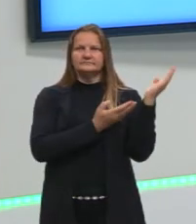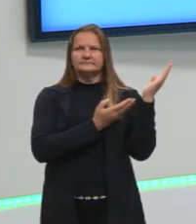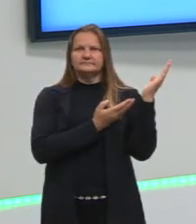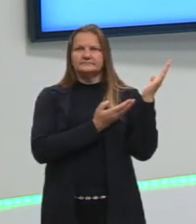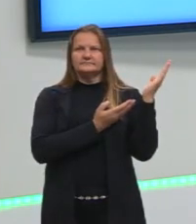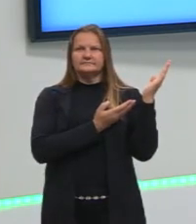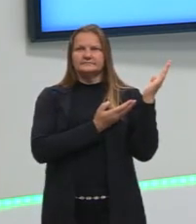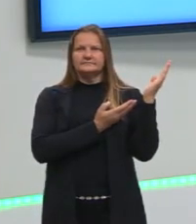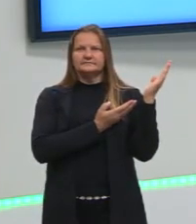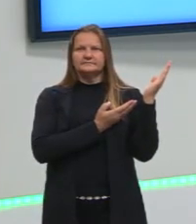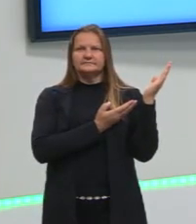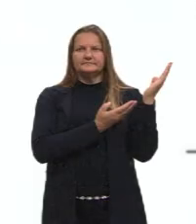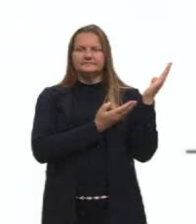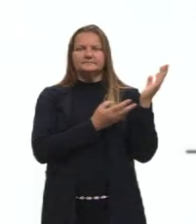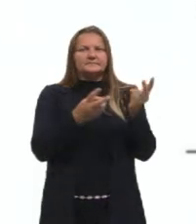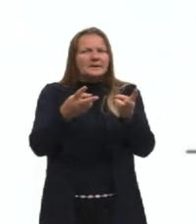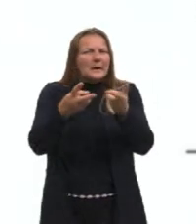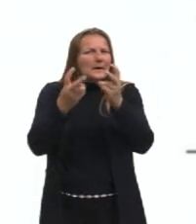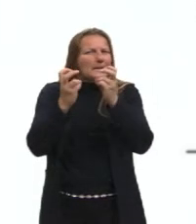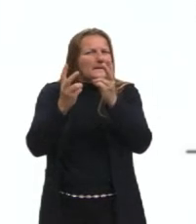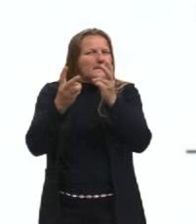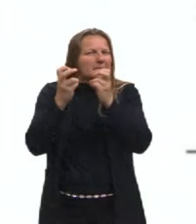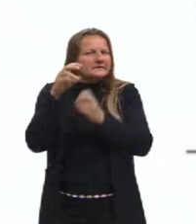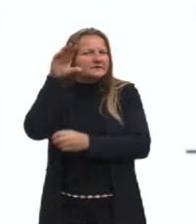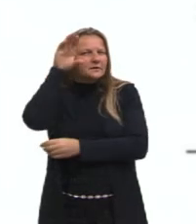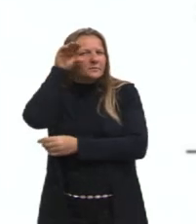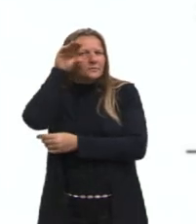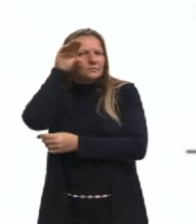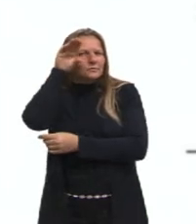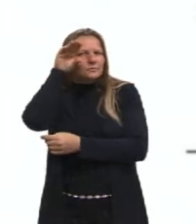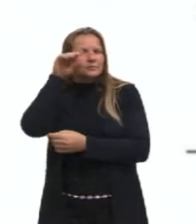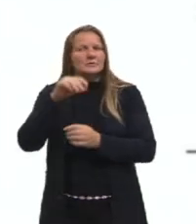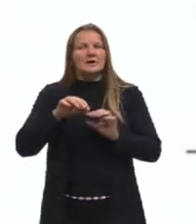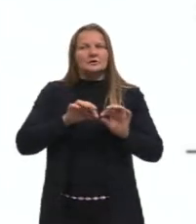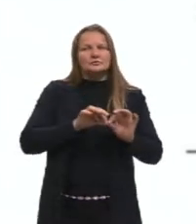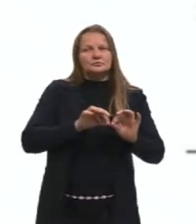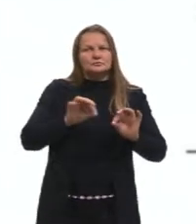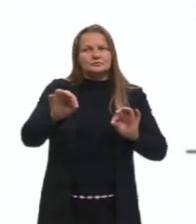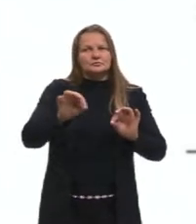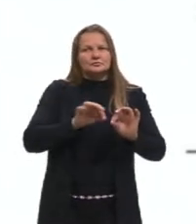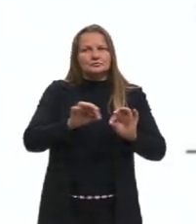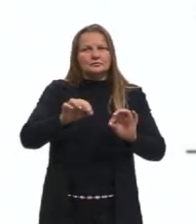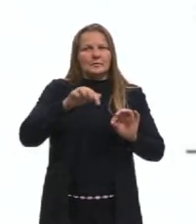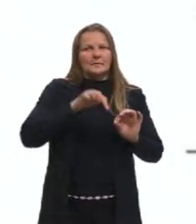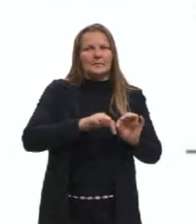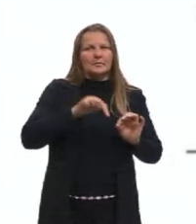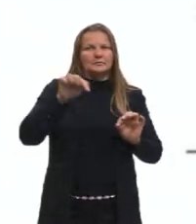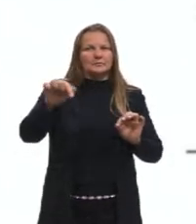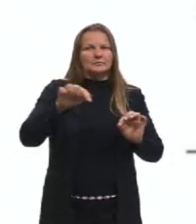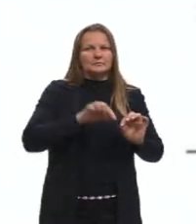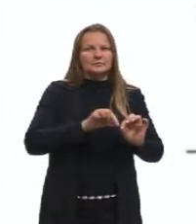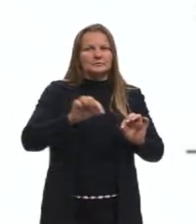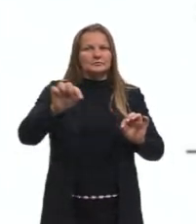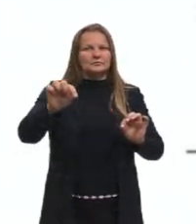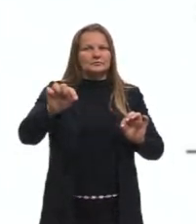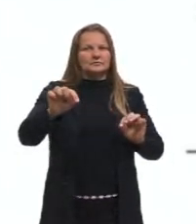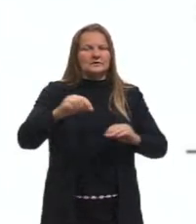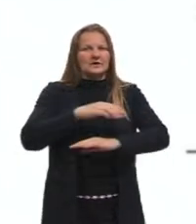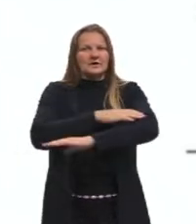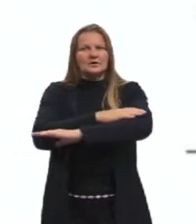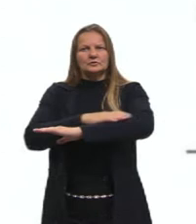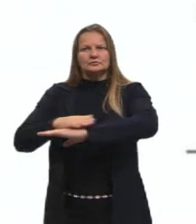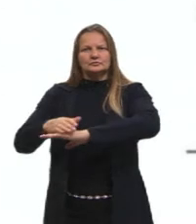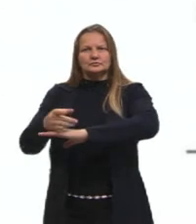aqui, note que a distância ali entre os dois pontos, existe essa variação, tanto no eixo X